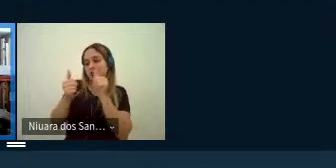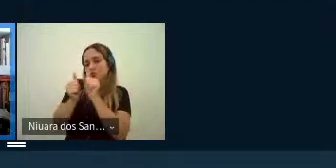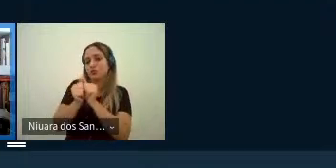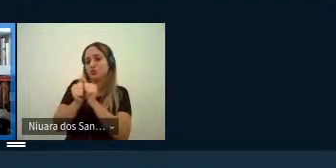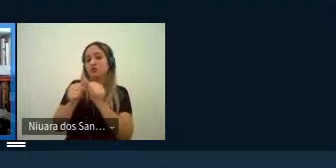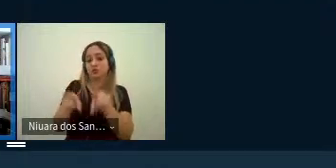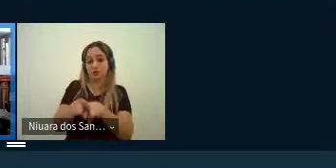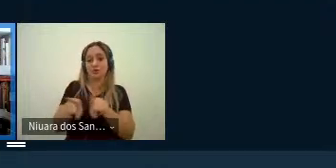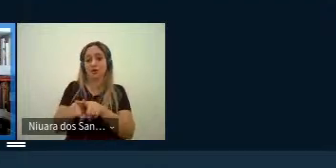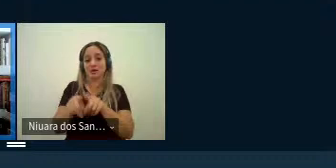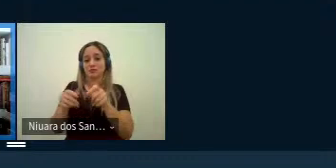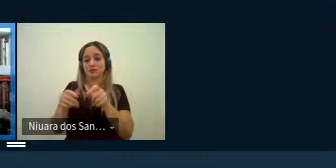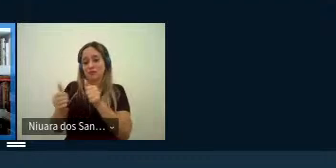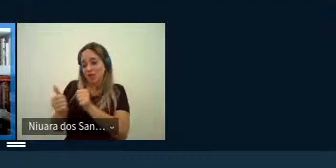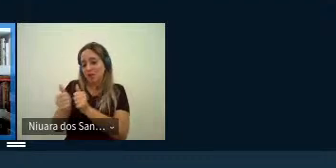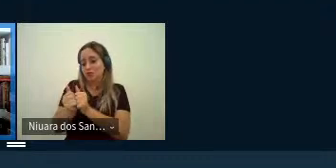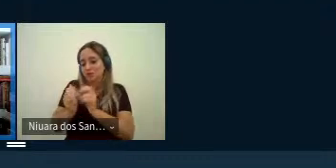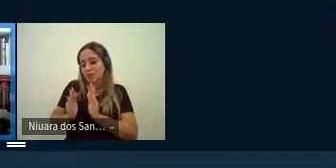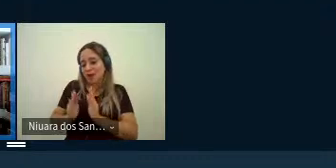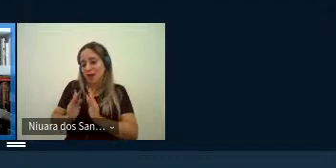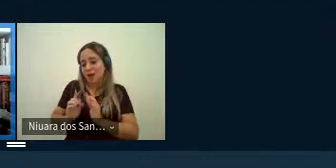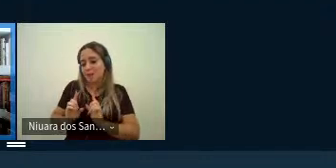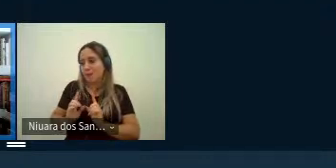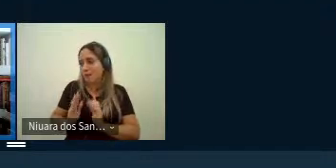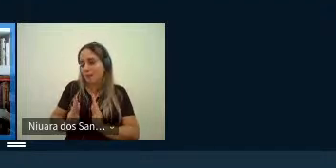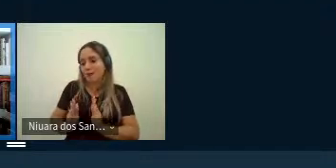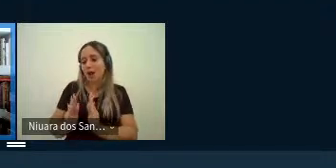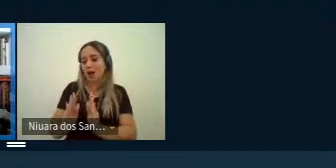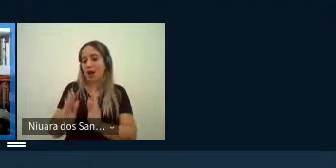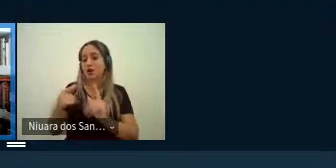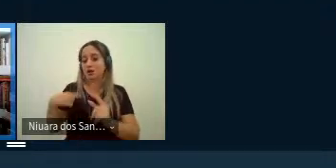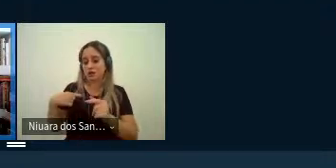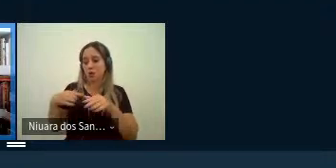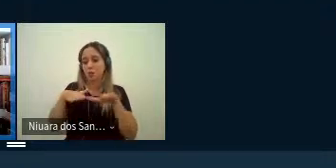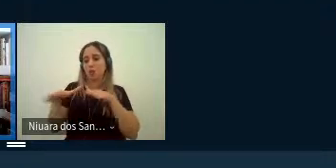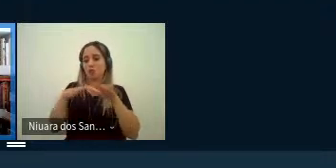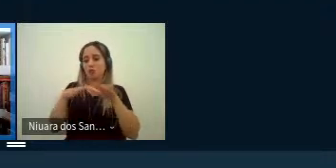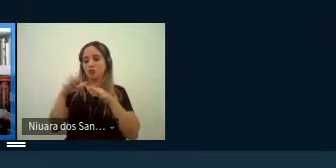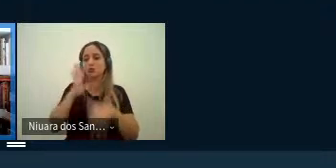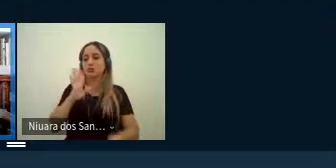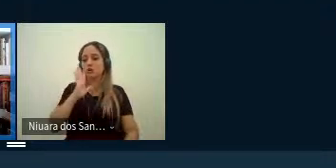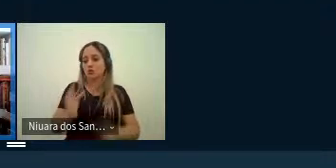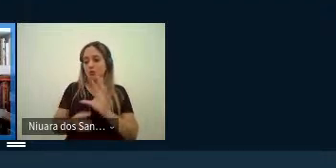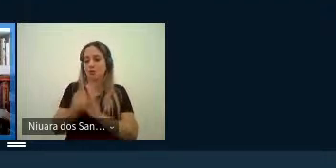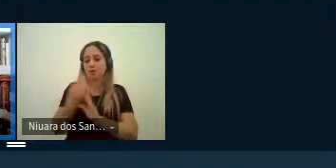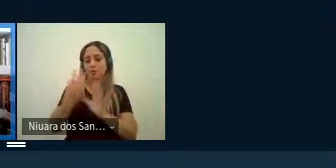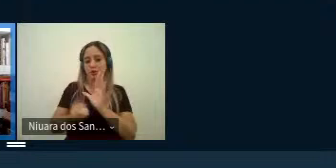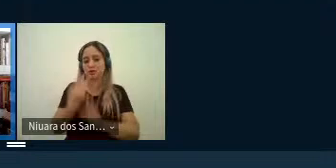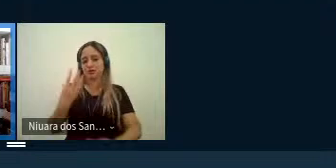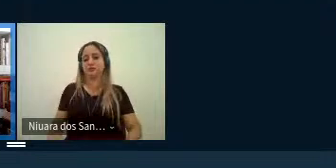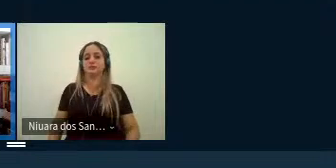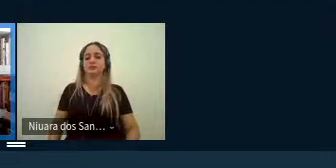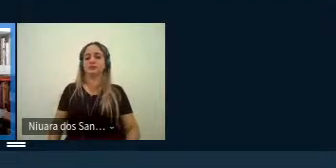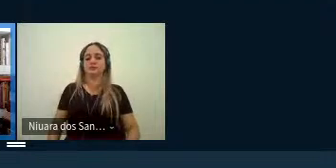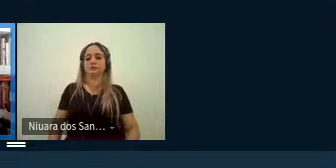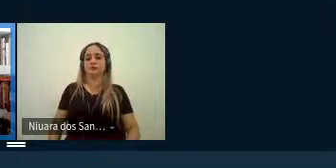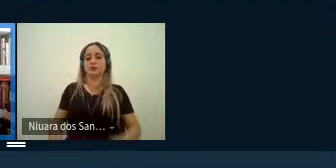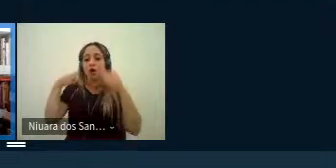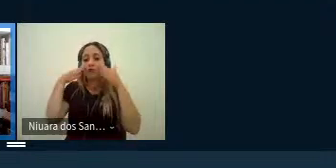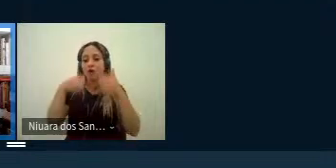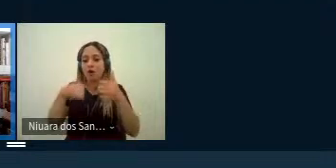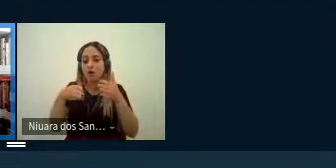a isso nós começamos então a ter um fluxo interessante de publicações né enfocando